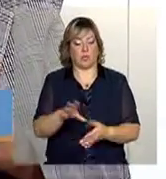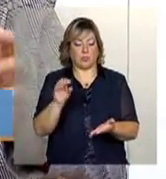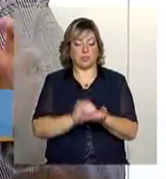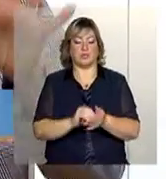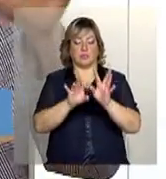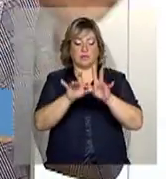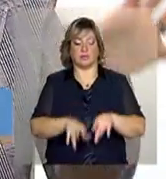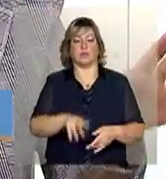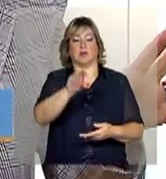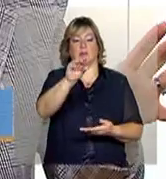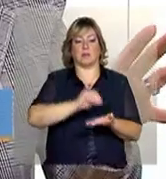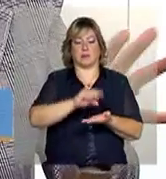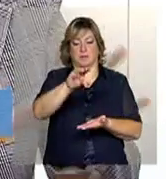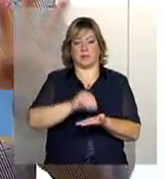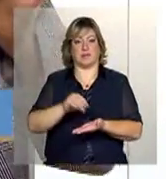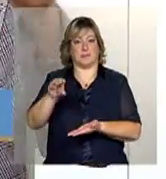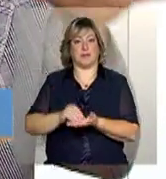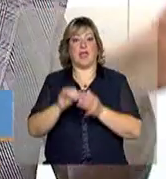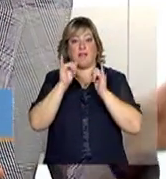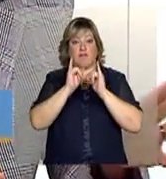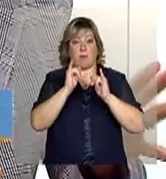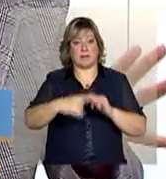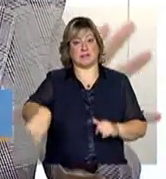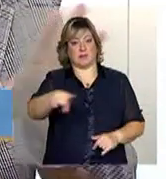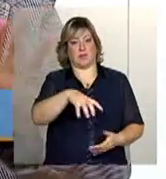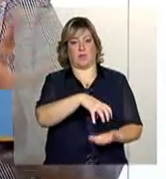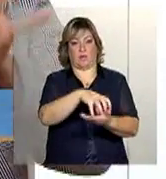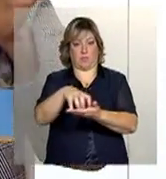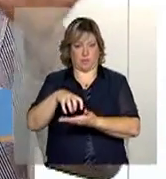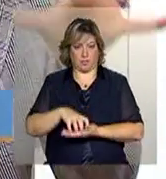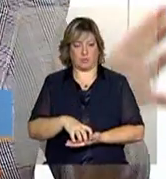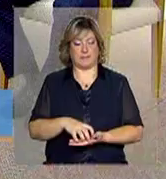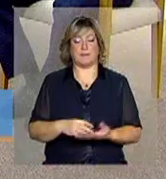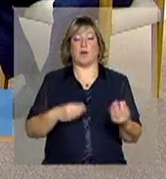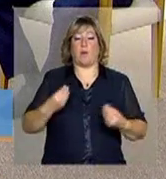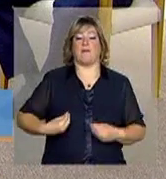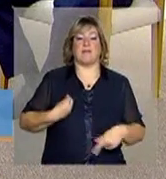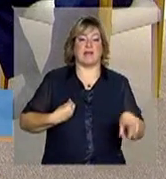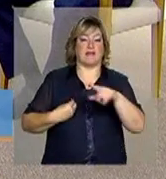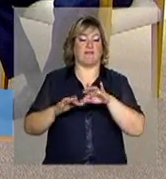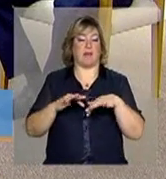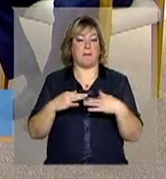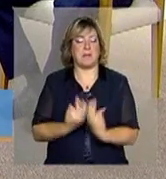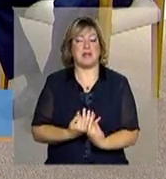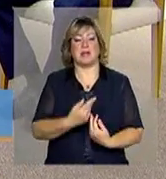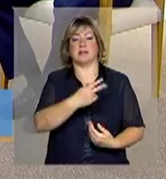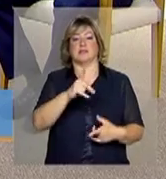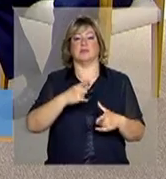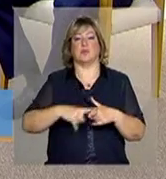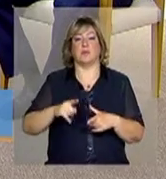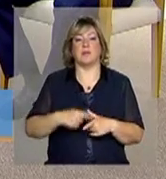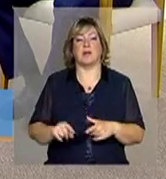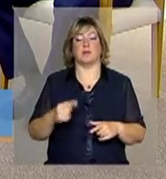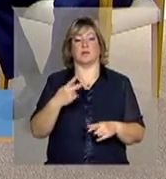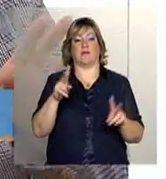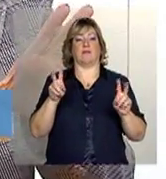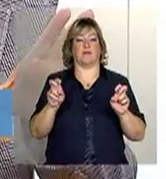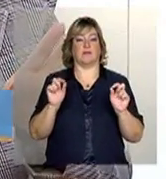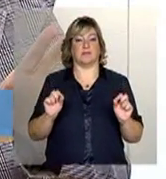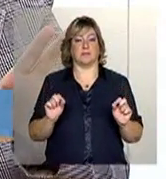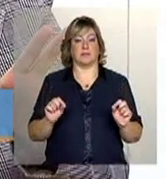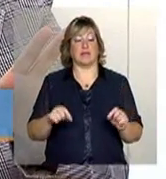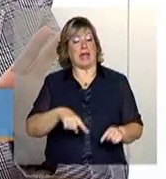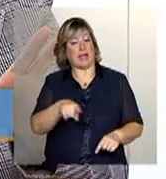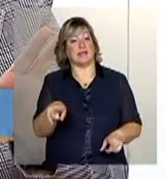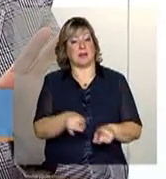formulário. Então, ele, ao mesmo tempo, que mostra como é que é o viver dessas famílias, quais são as suas questões, onde encontrá-las. Ele vai também mostrar qual